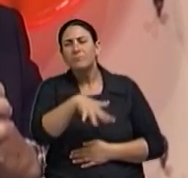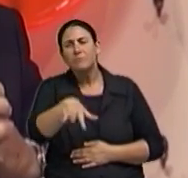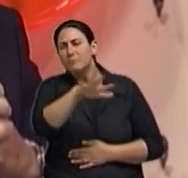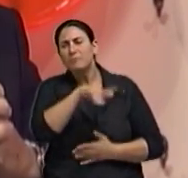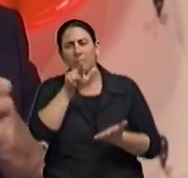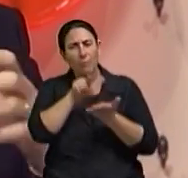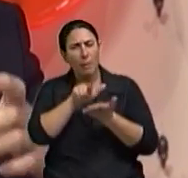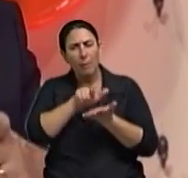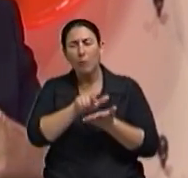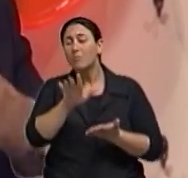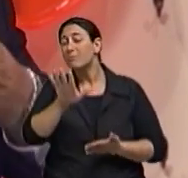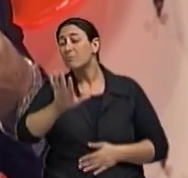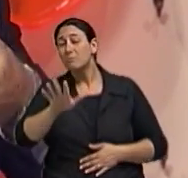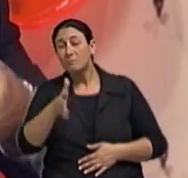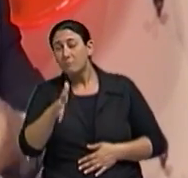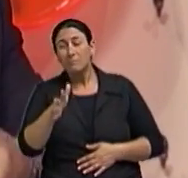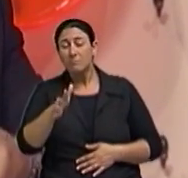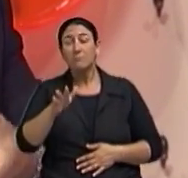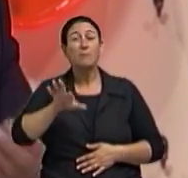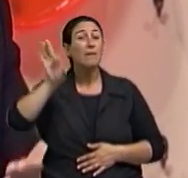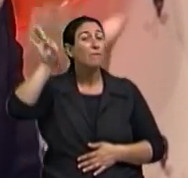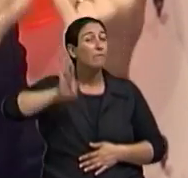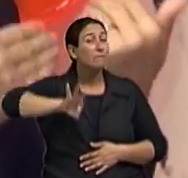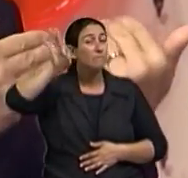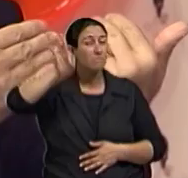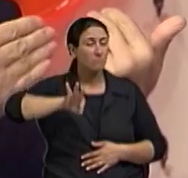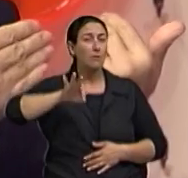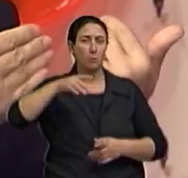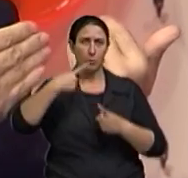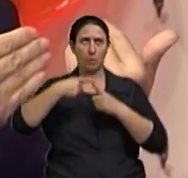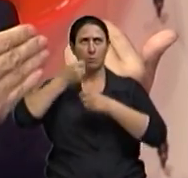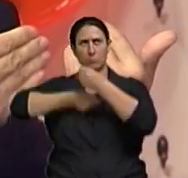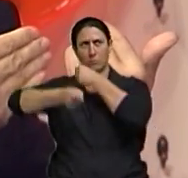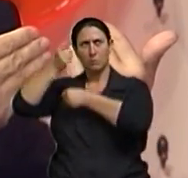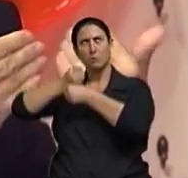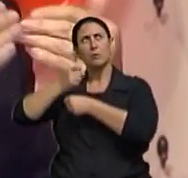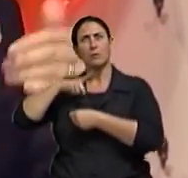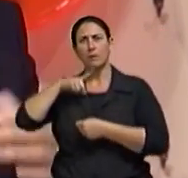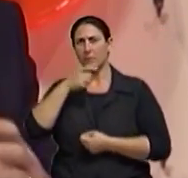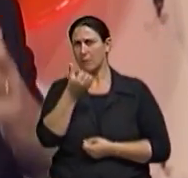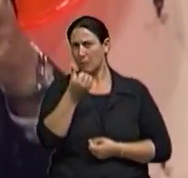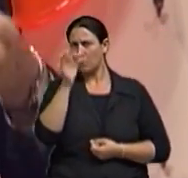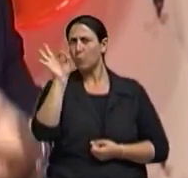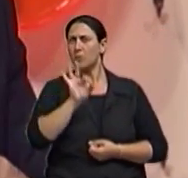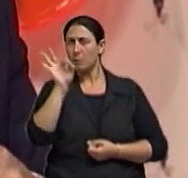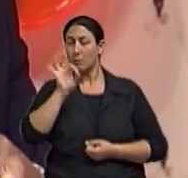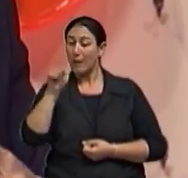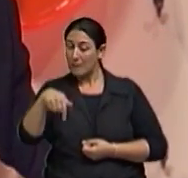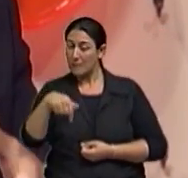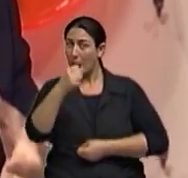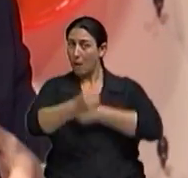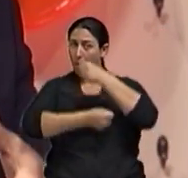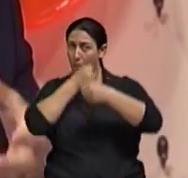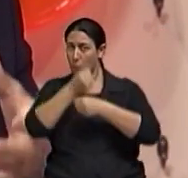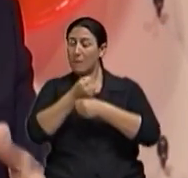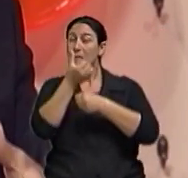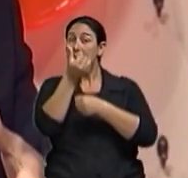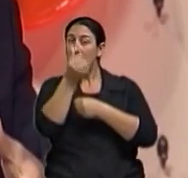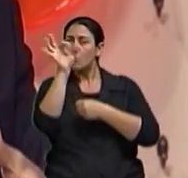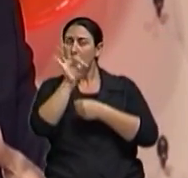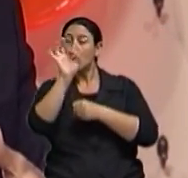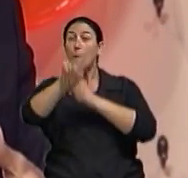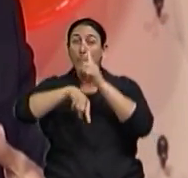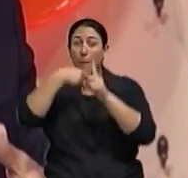Esses papéis hoje estão dando a inflação cheia, no ano passado nós tivemos 6%, então ele vai ganhar 6% e mais